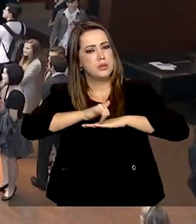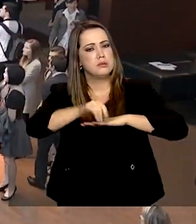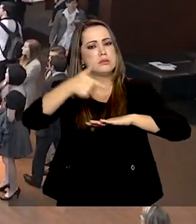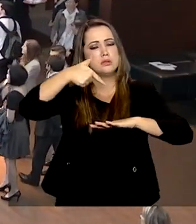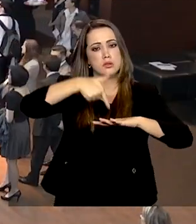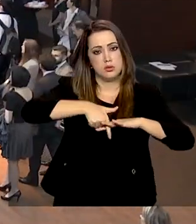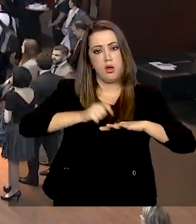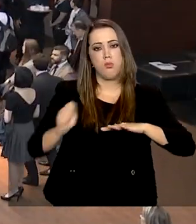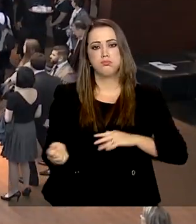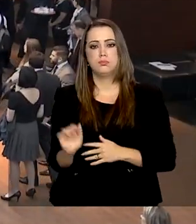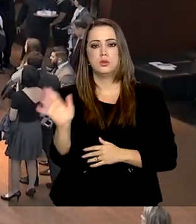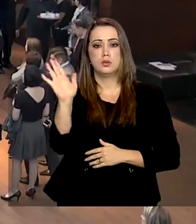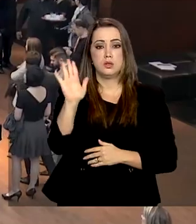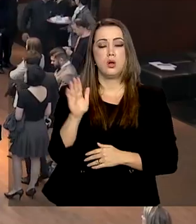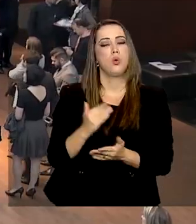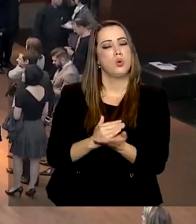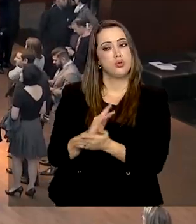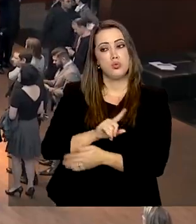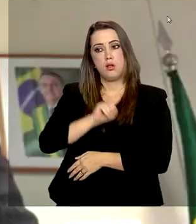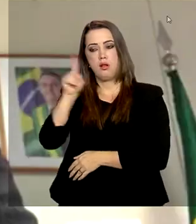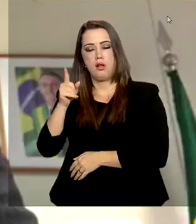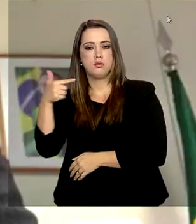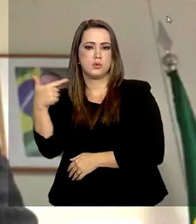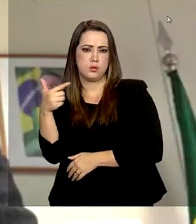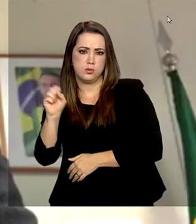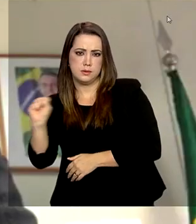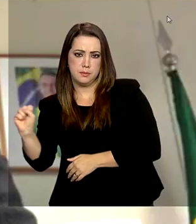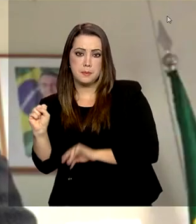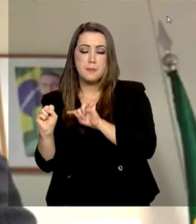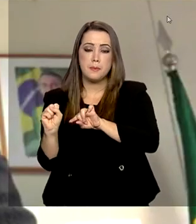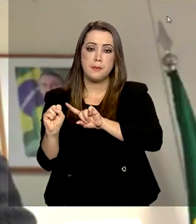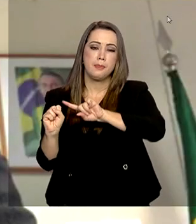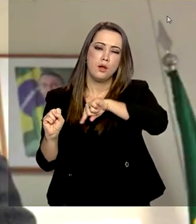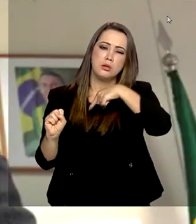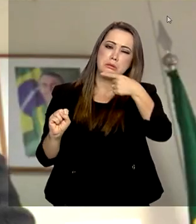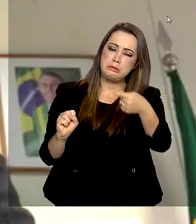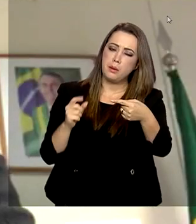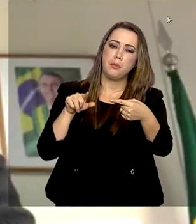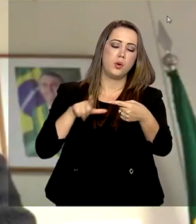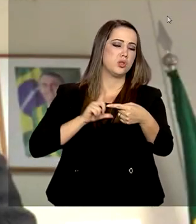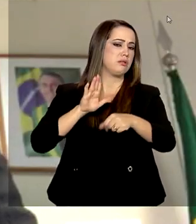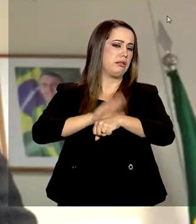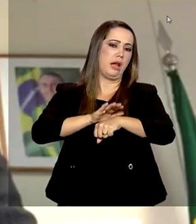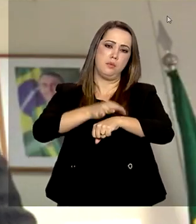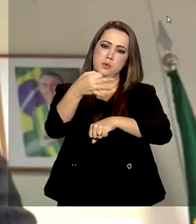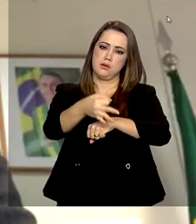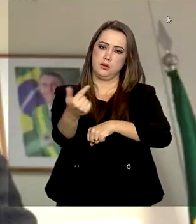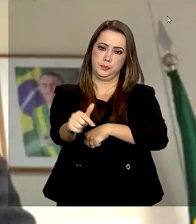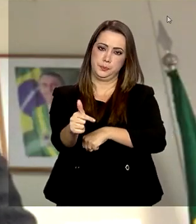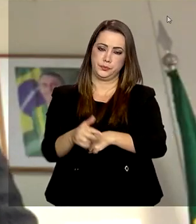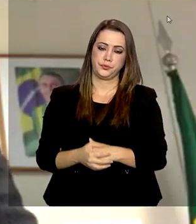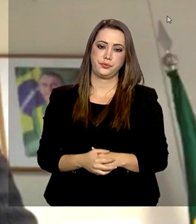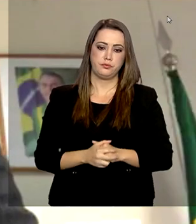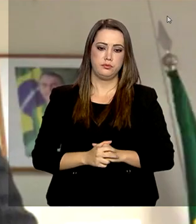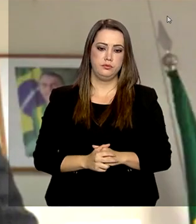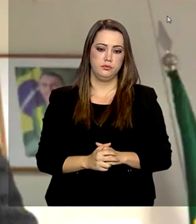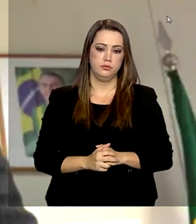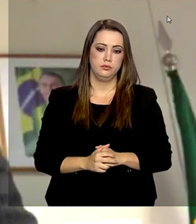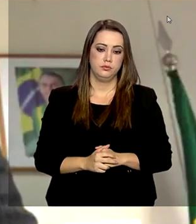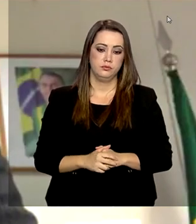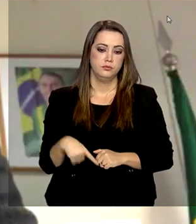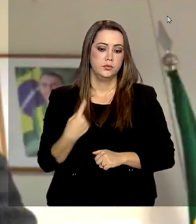petróleo está mantido para o segundo semestre. Em relação às outras rodadas, ainda não há prazo para a retomada. Nós estamos